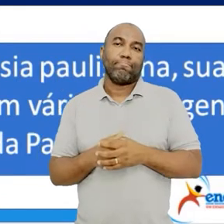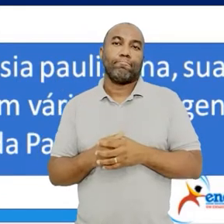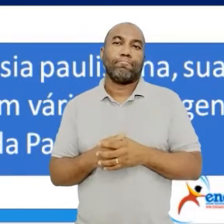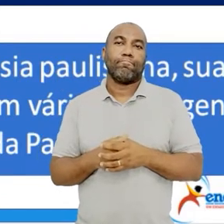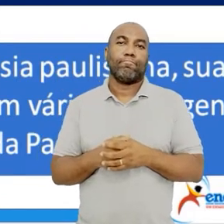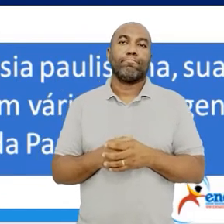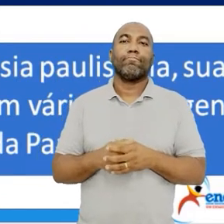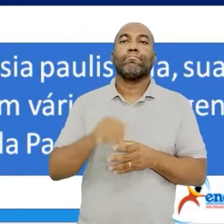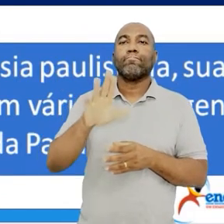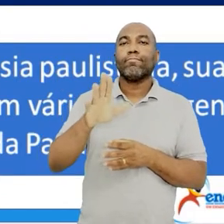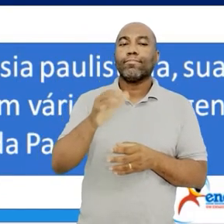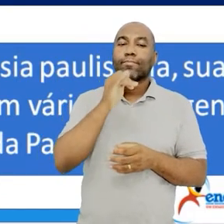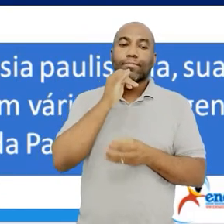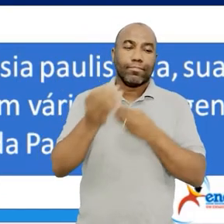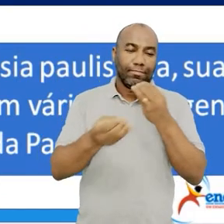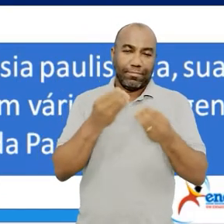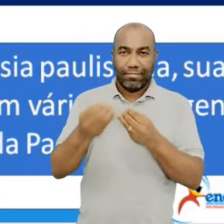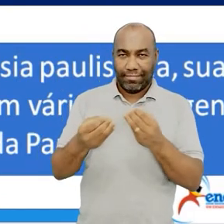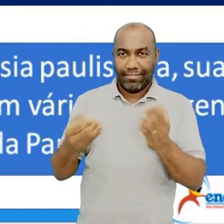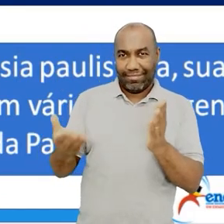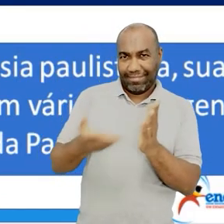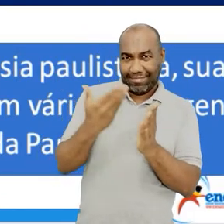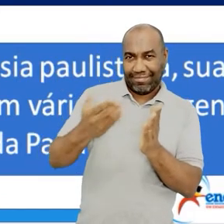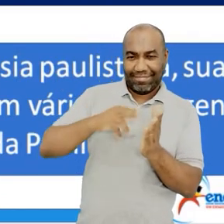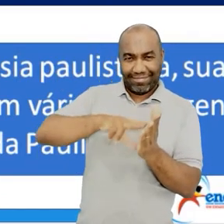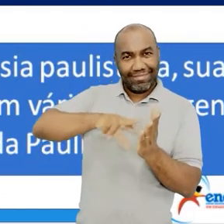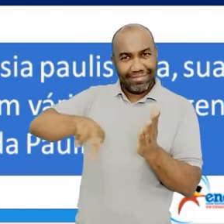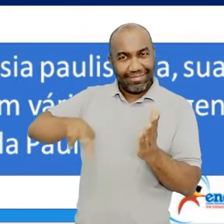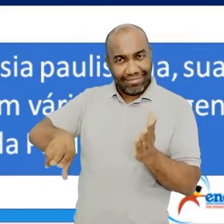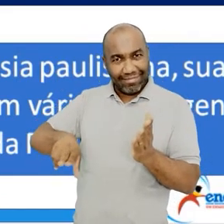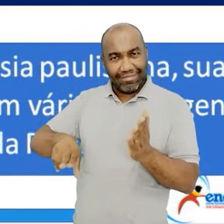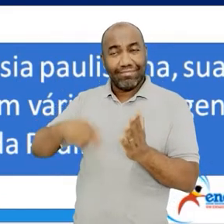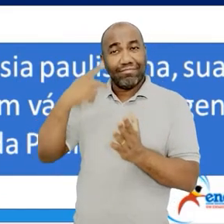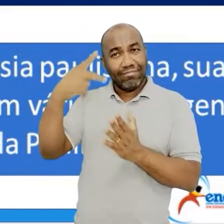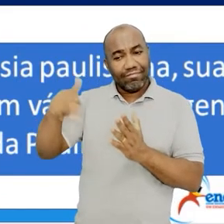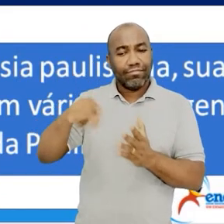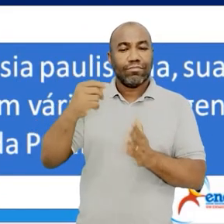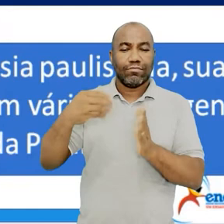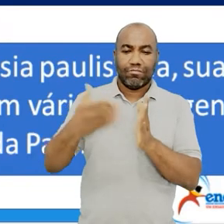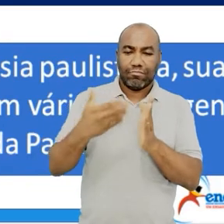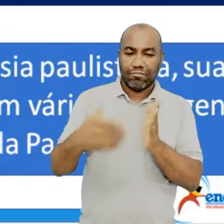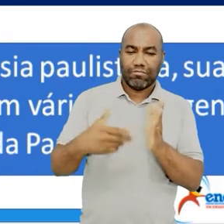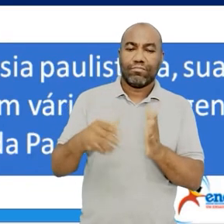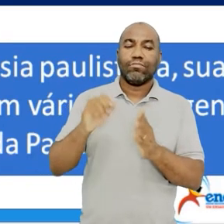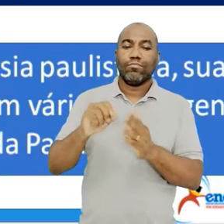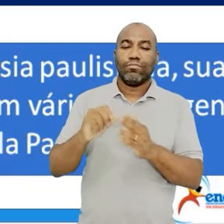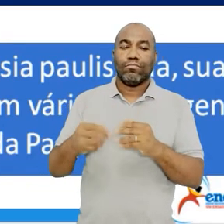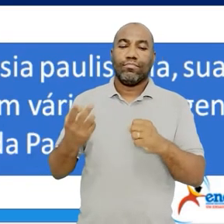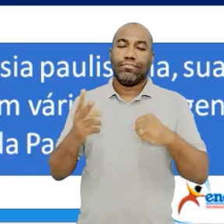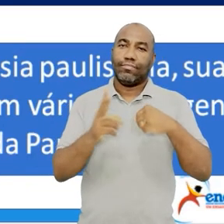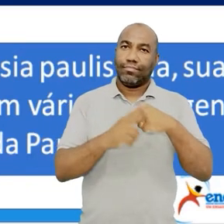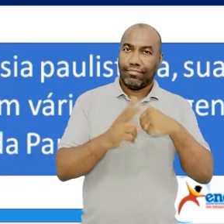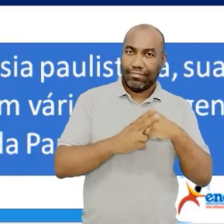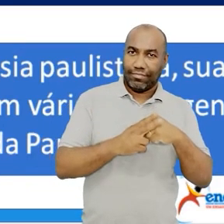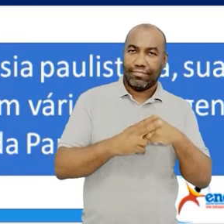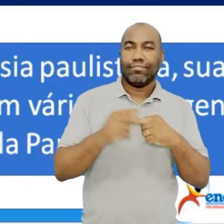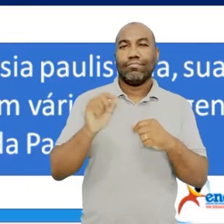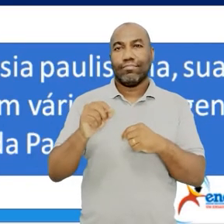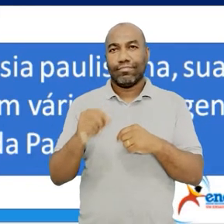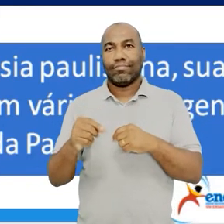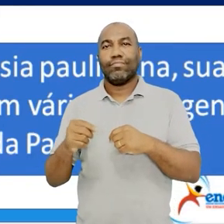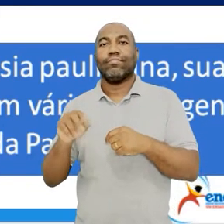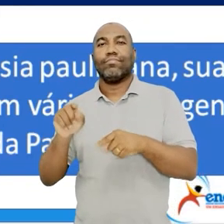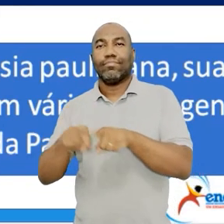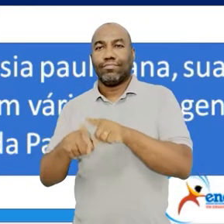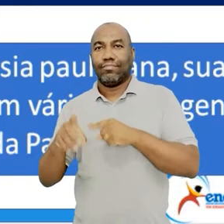Agora, veja aí um dos seus livros maravilhosos, que é Amar Verbo Intransitivo. E aí, ele já